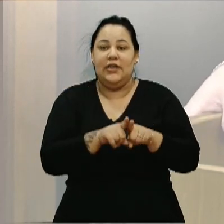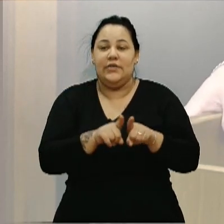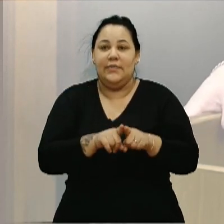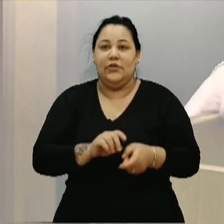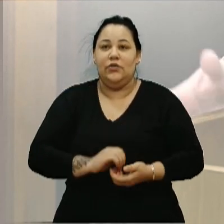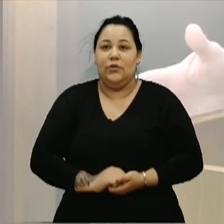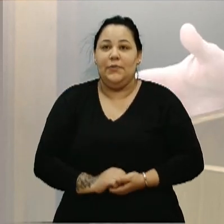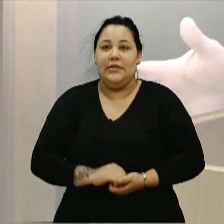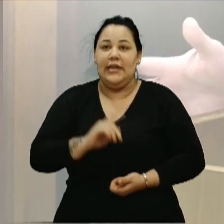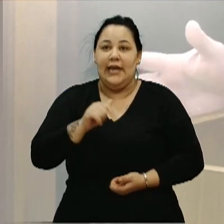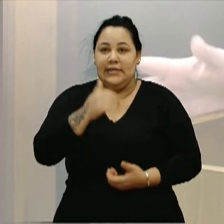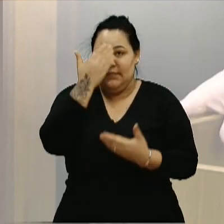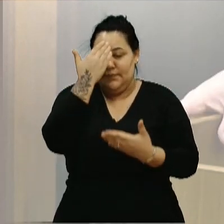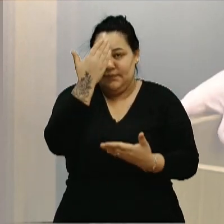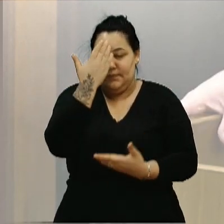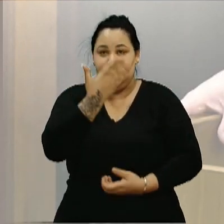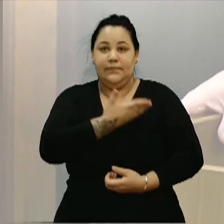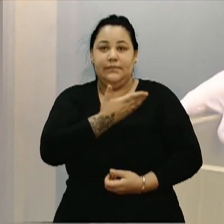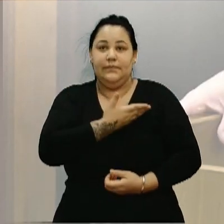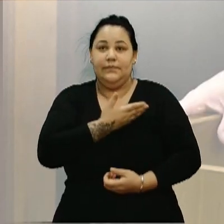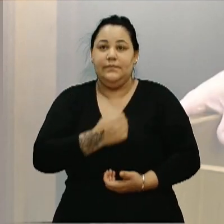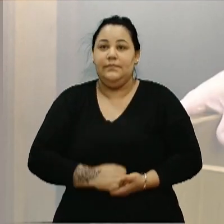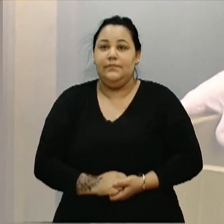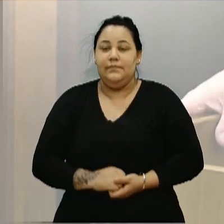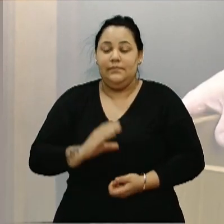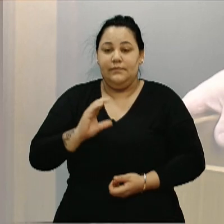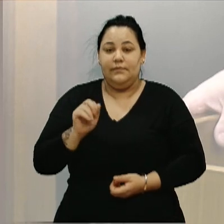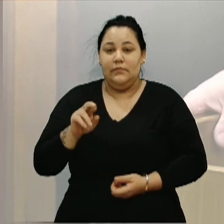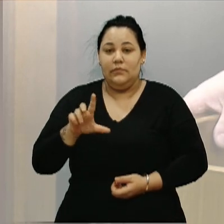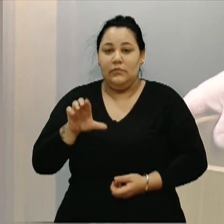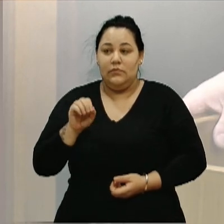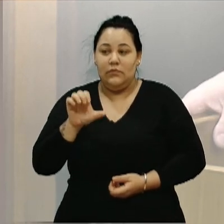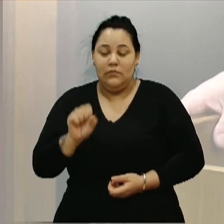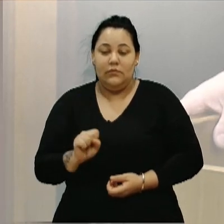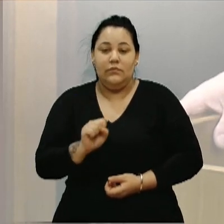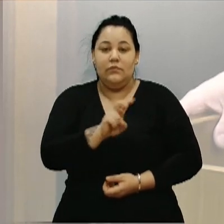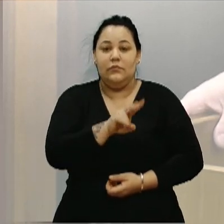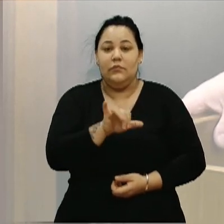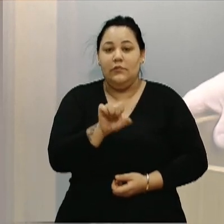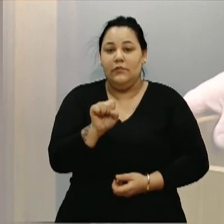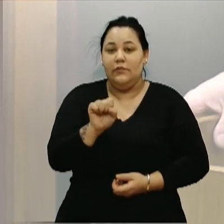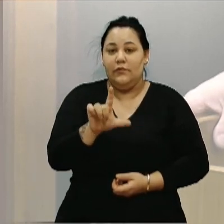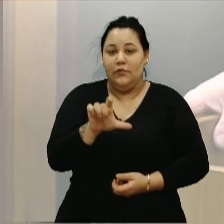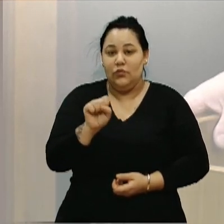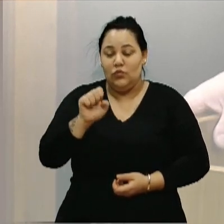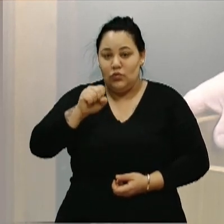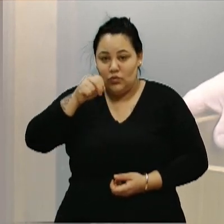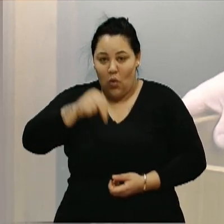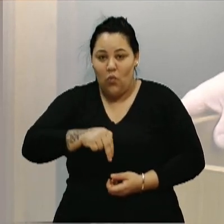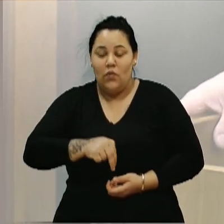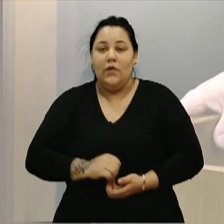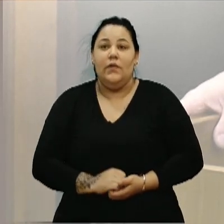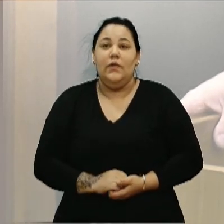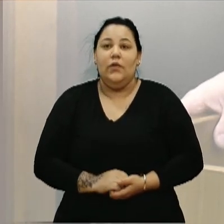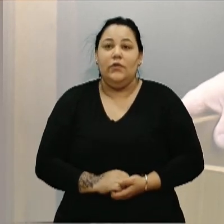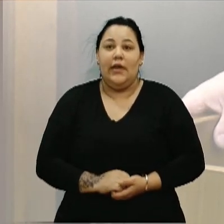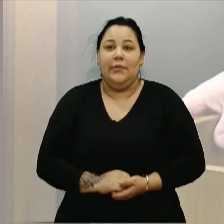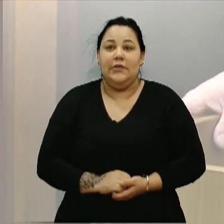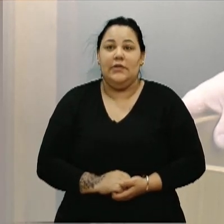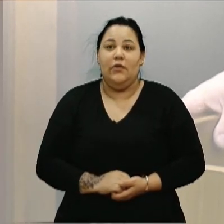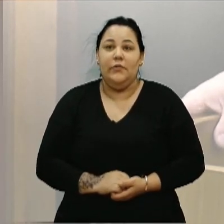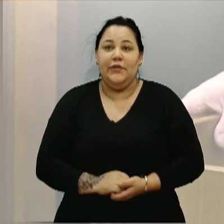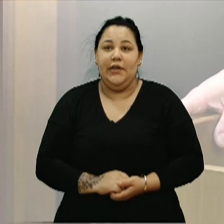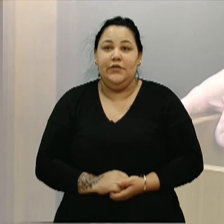nosso amigo, nosso irmão, Carlos Bender, Wilson Mano. E aqui é um momento